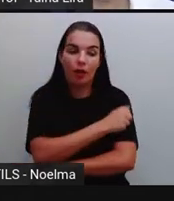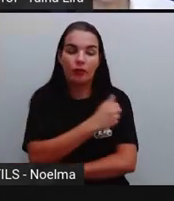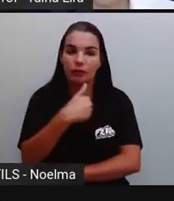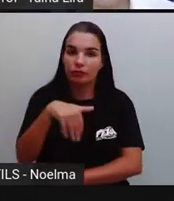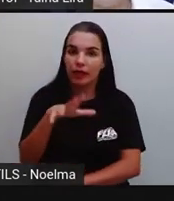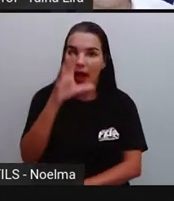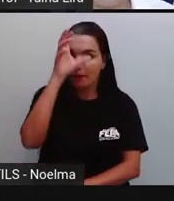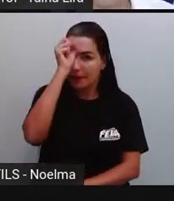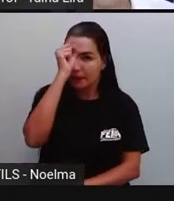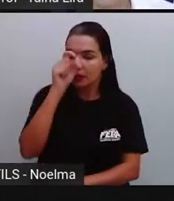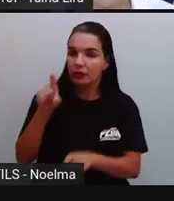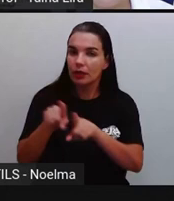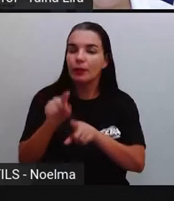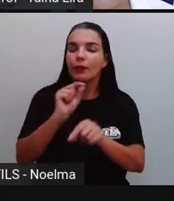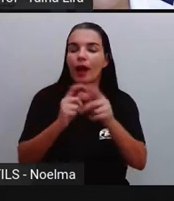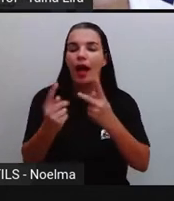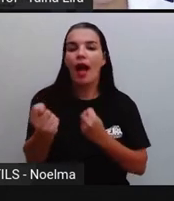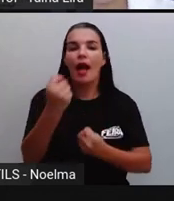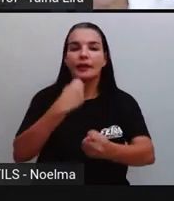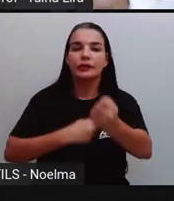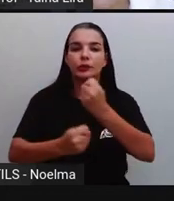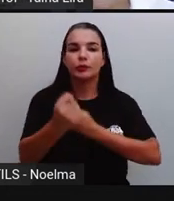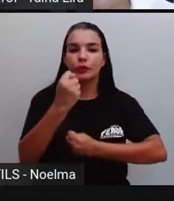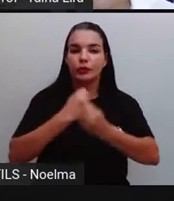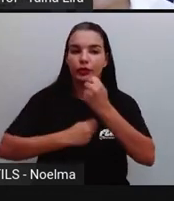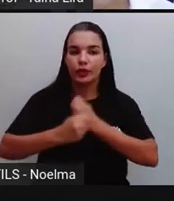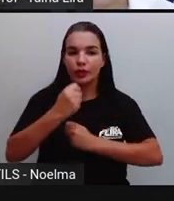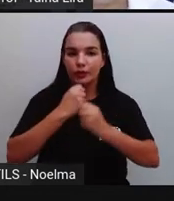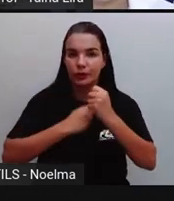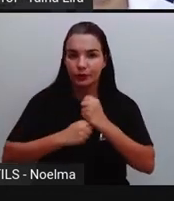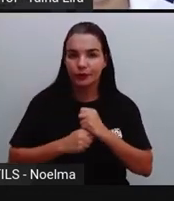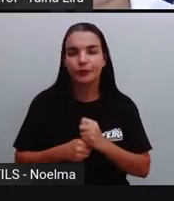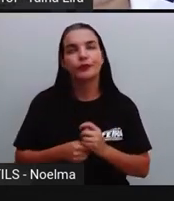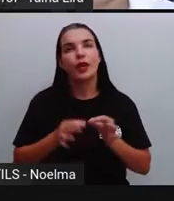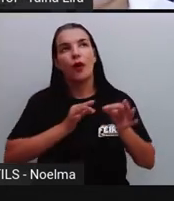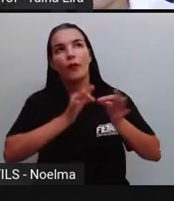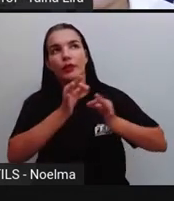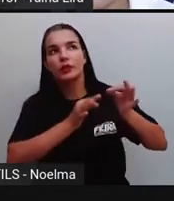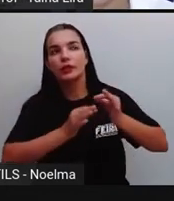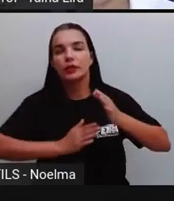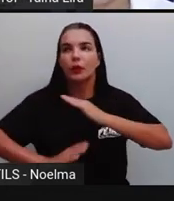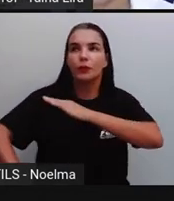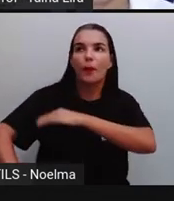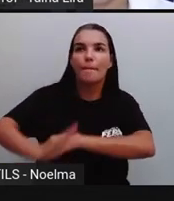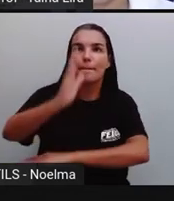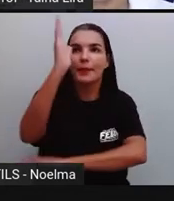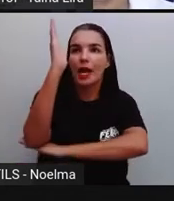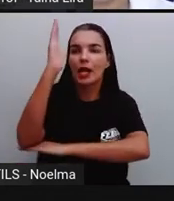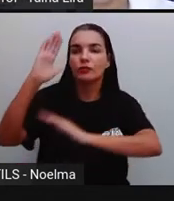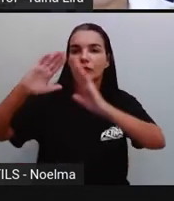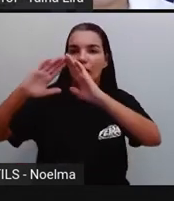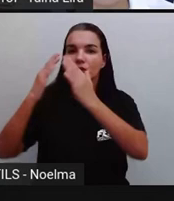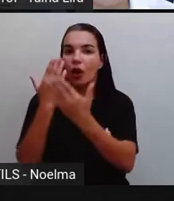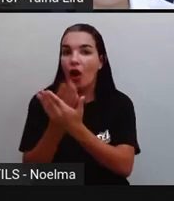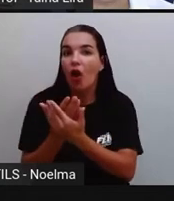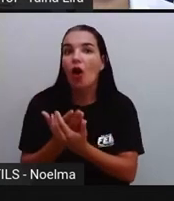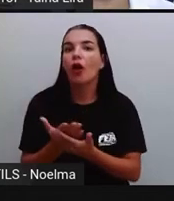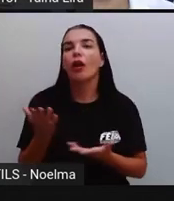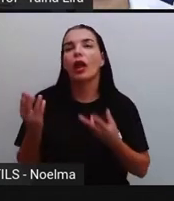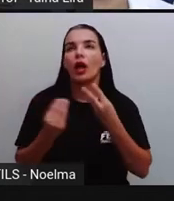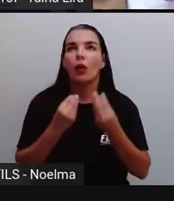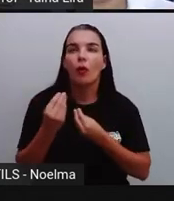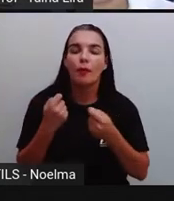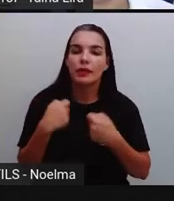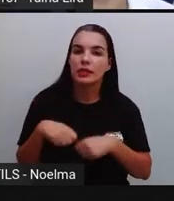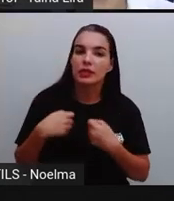administrativo, que toda essa parte aí diz, É lá pela escola, lembra o que a Pró falou? Da administração da escola, o que é que